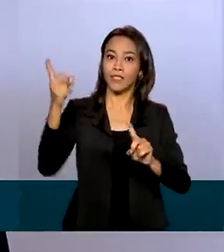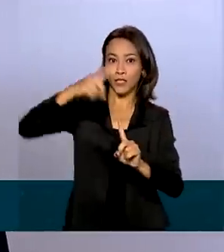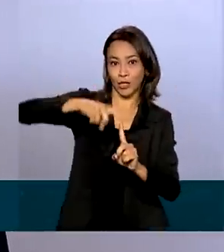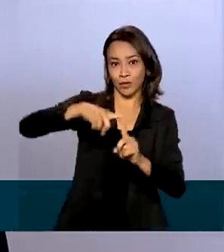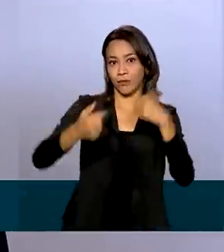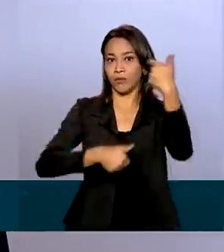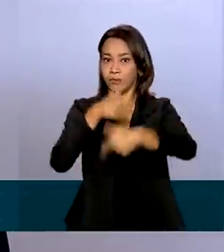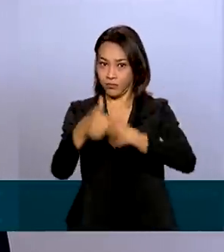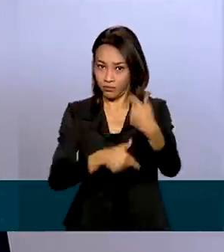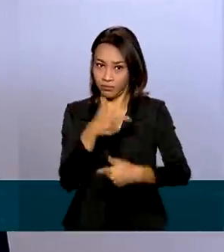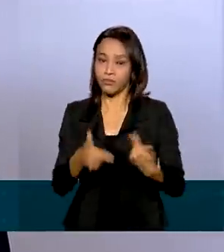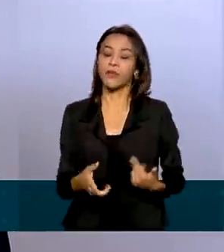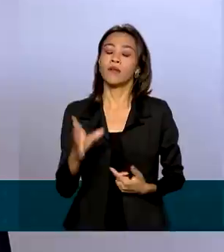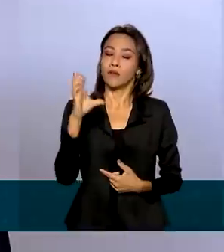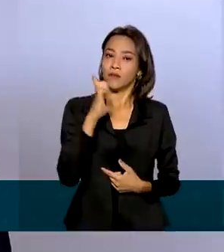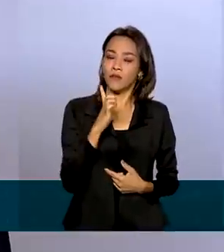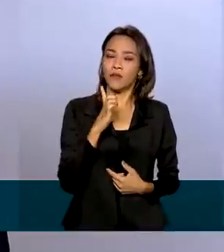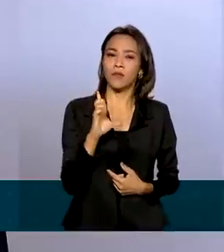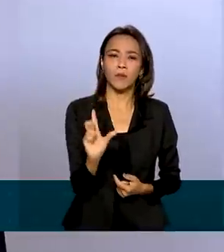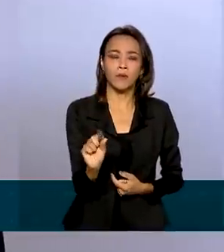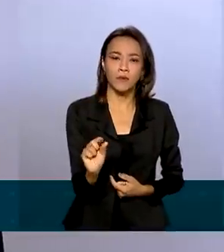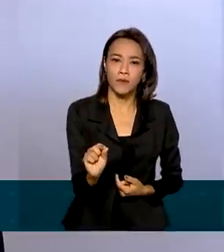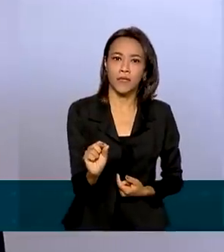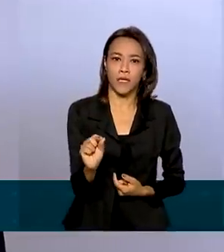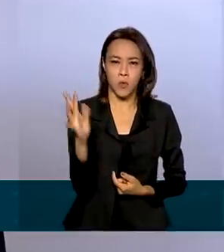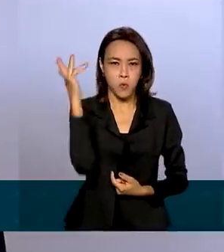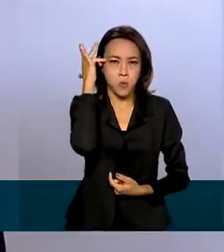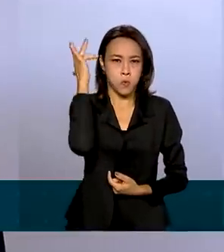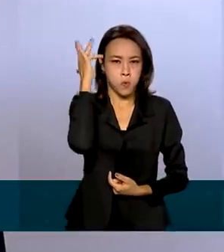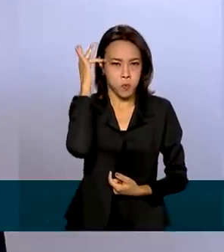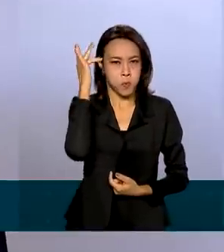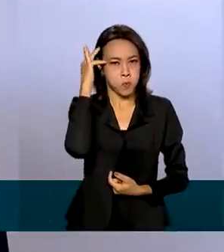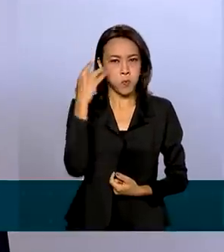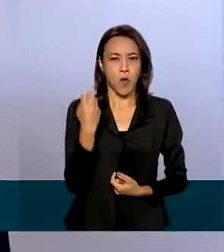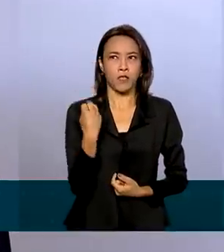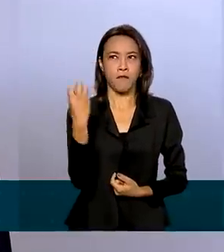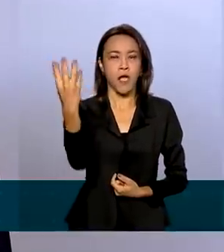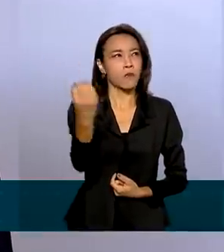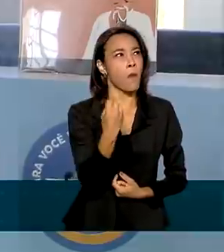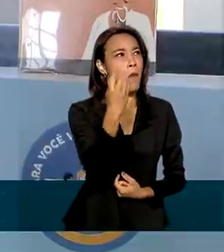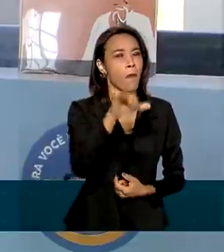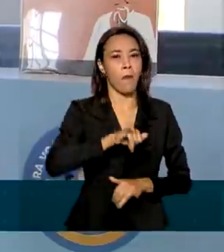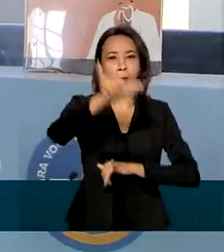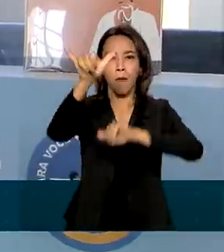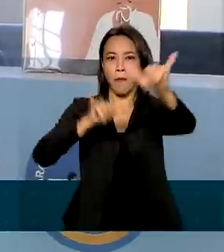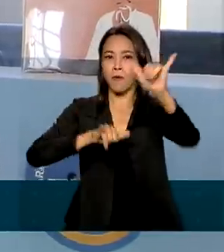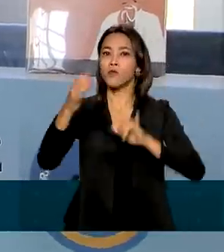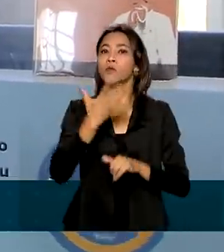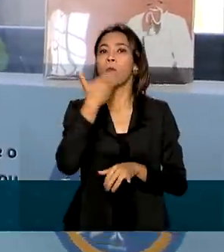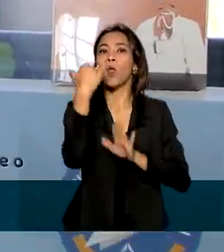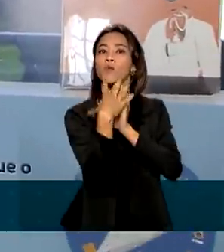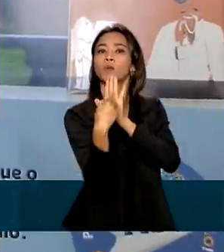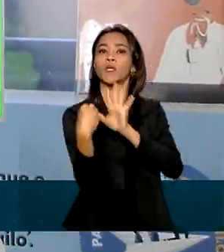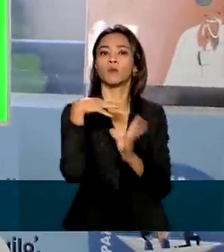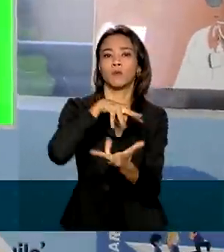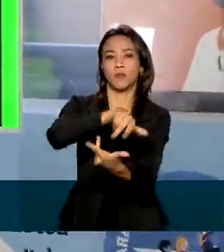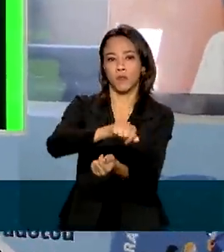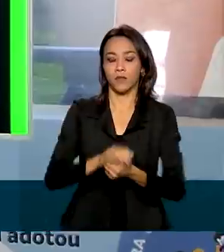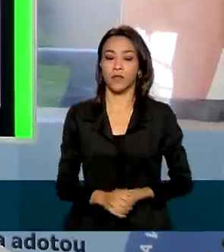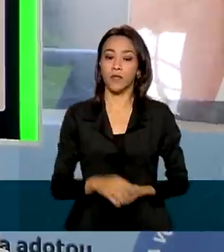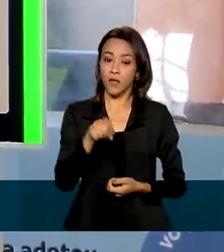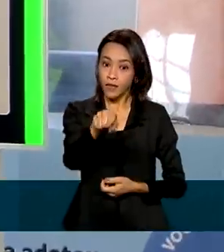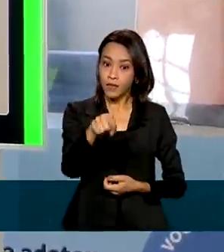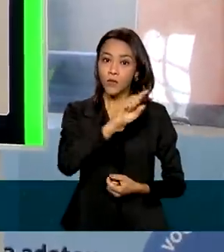temos, de fato, uma aviação de ponta aqui no Brasil, com as melhores práticas mundiais. A intenção é tornar o processo de